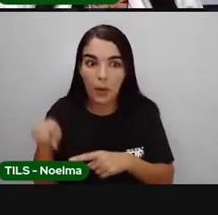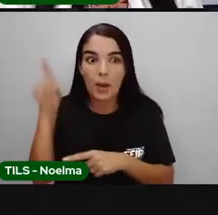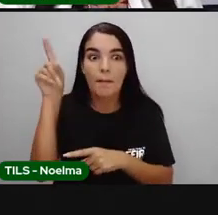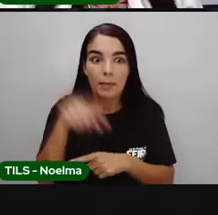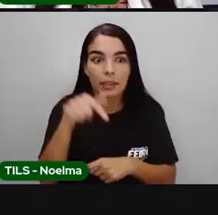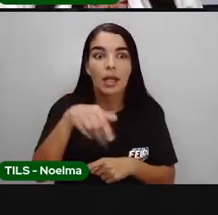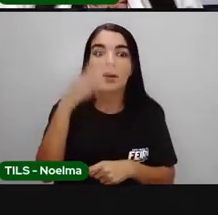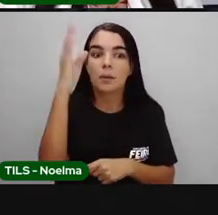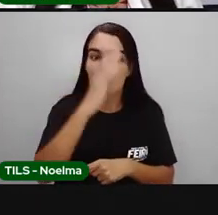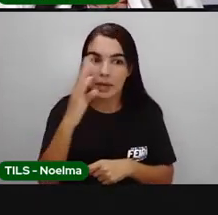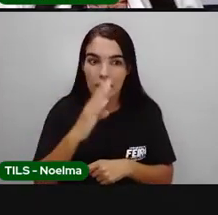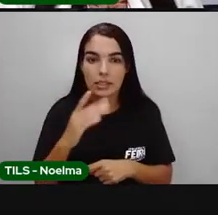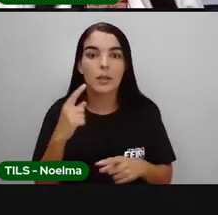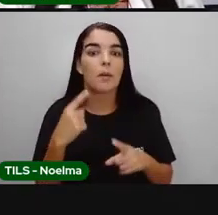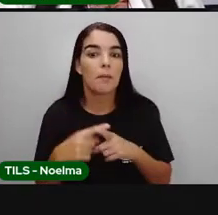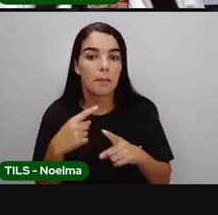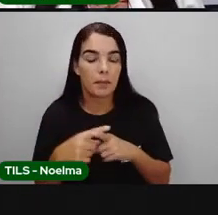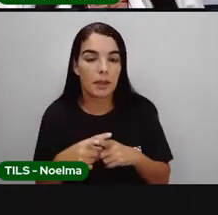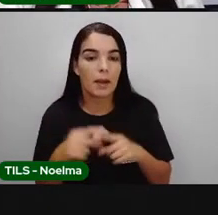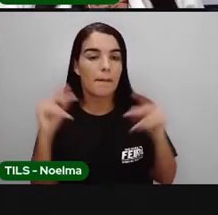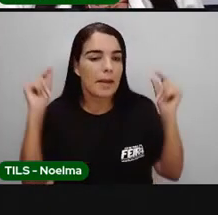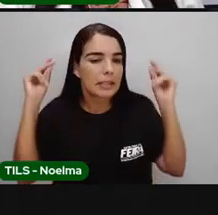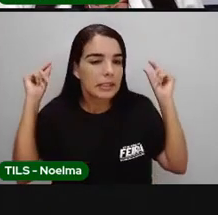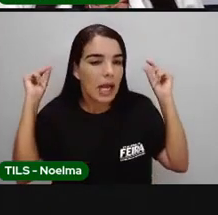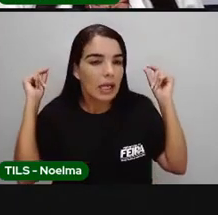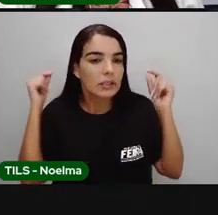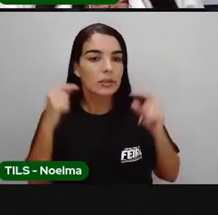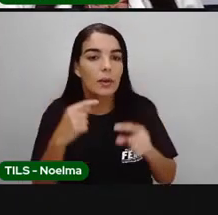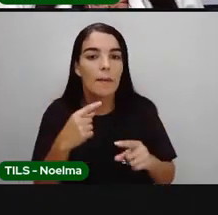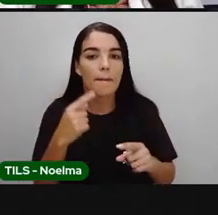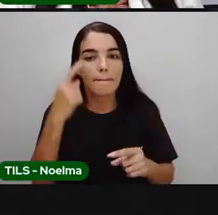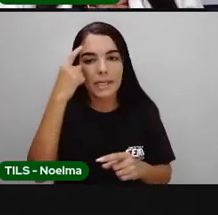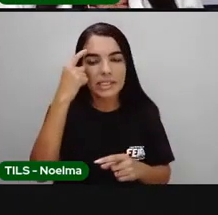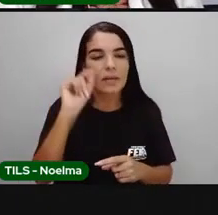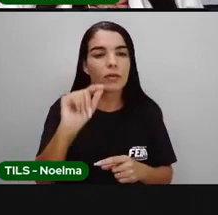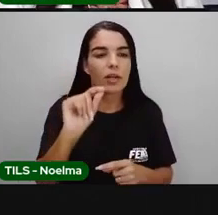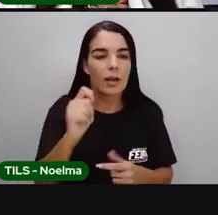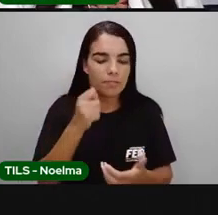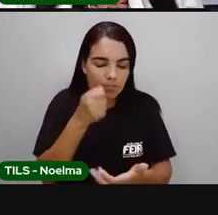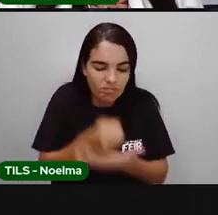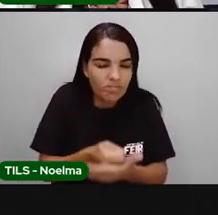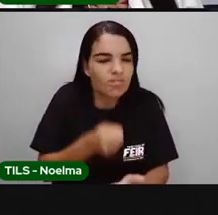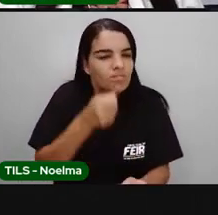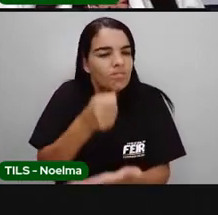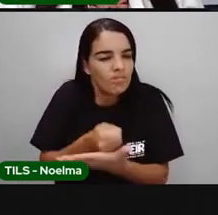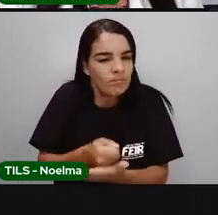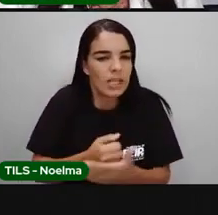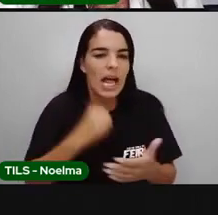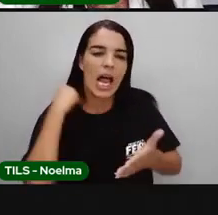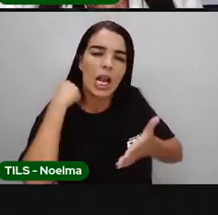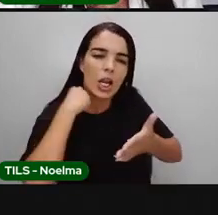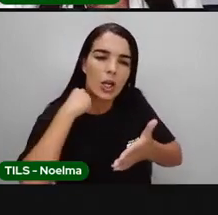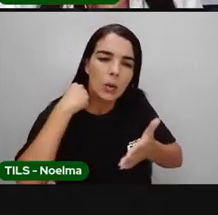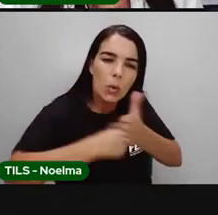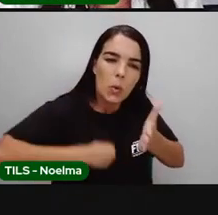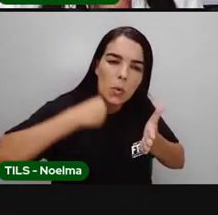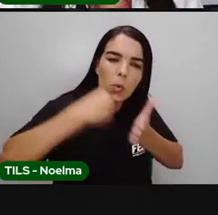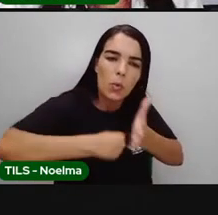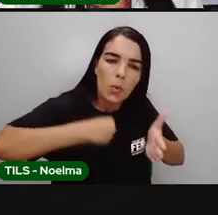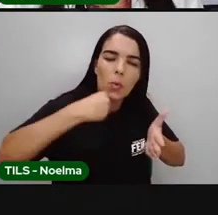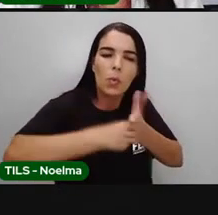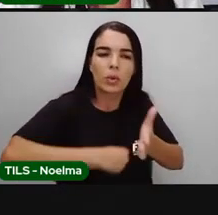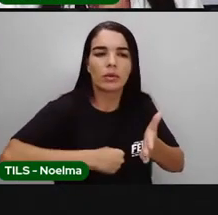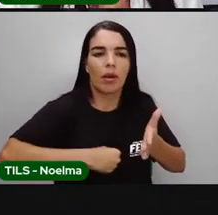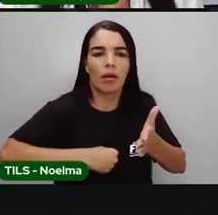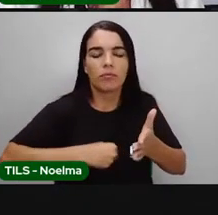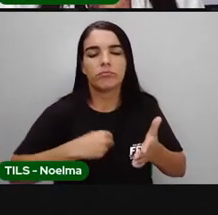ela era proibida, a capoeira? Porque a capoeira era símbolo de resistência dos escravos, né? Era utilizada naquela época